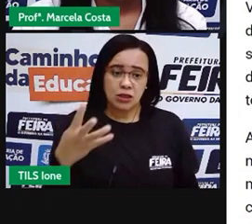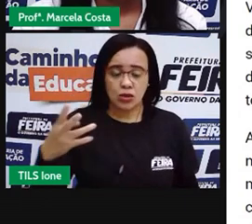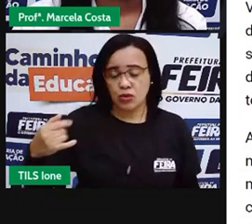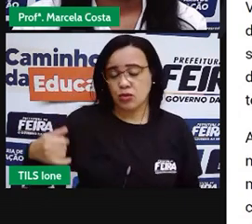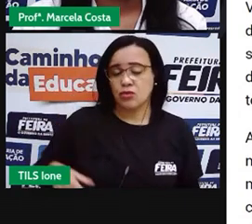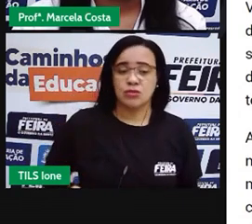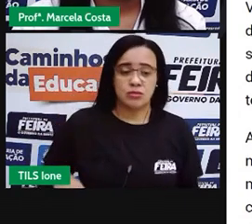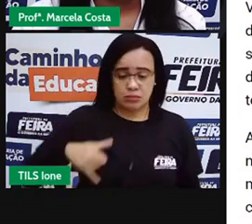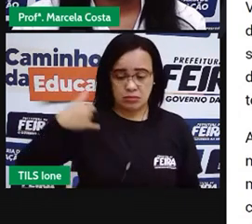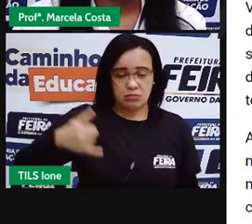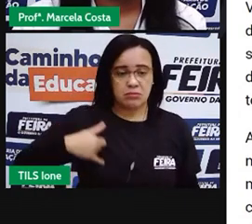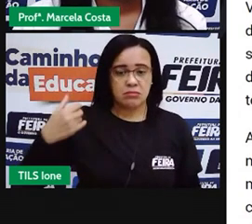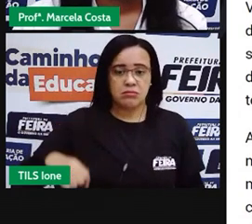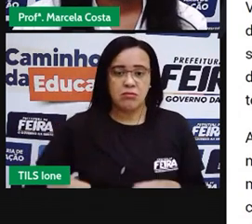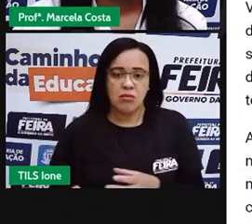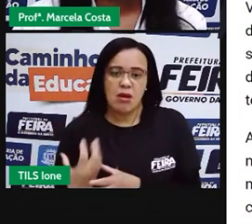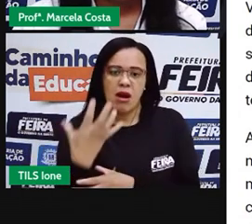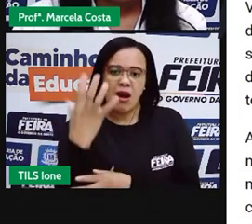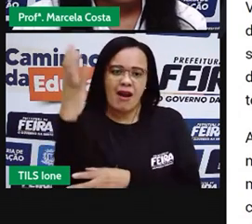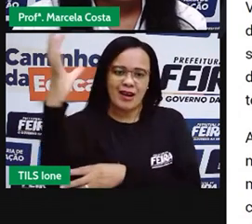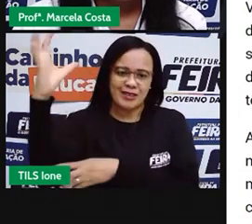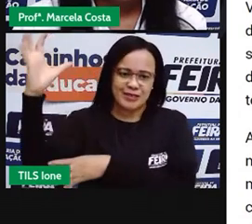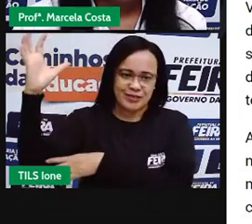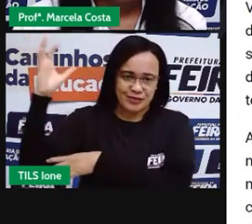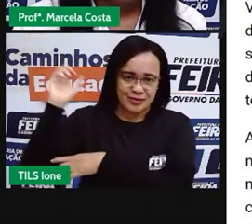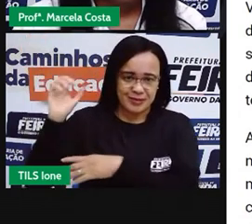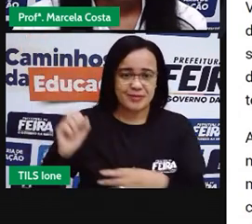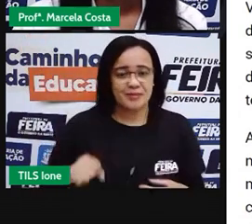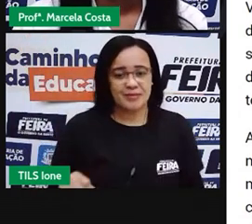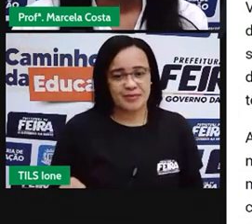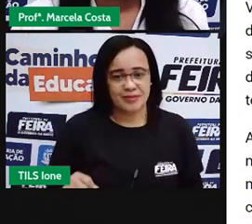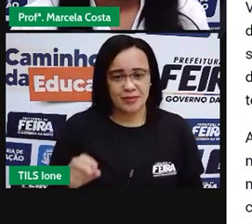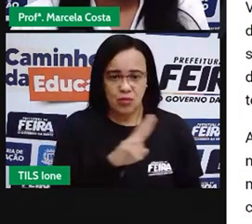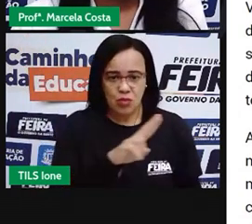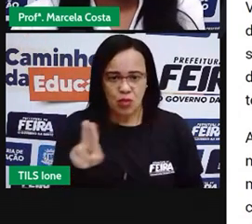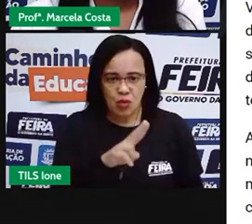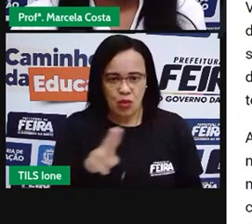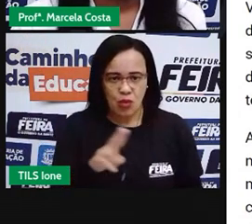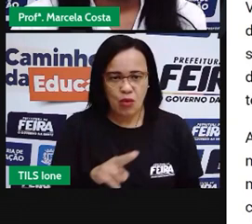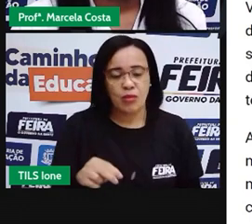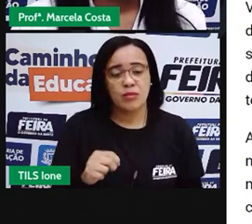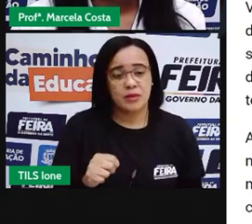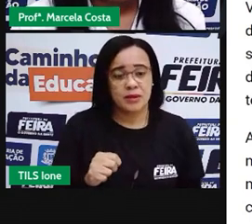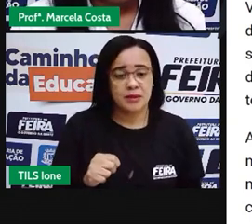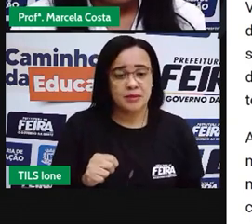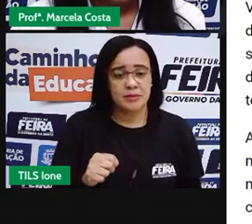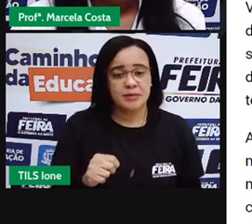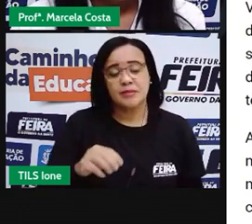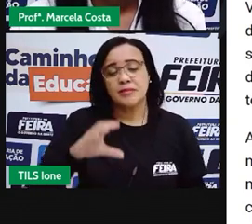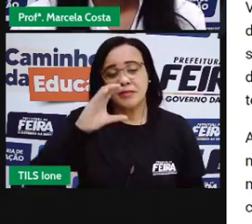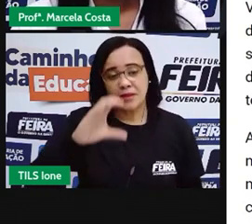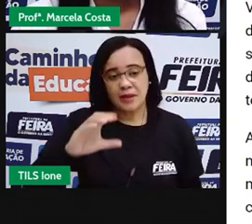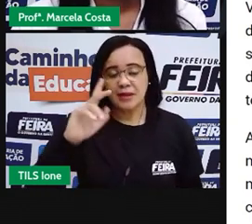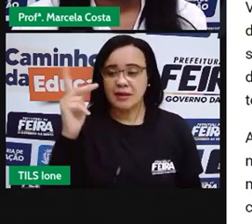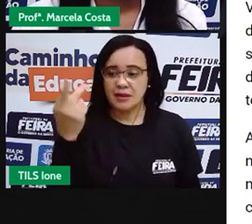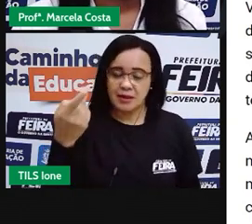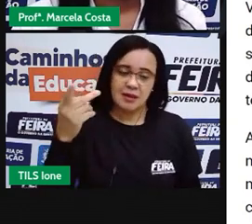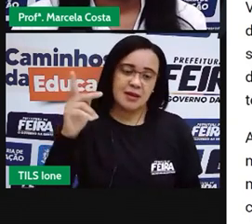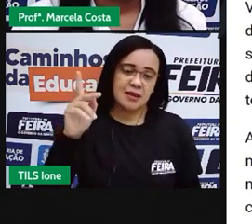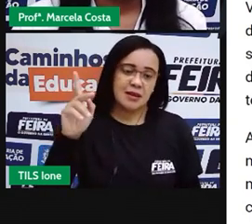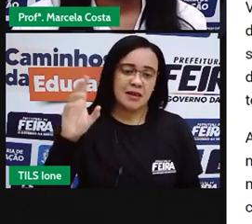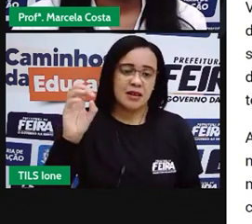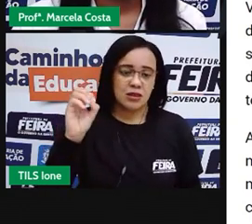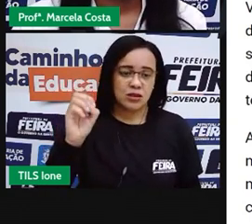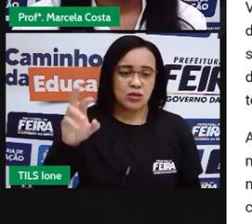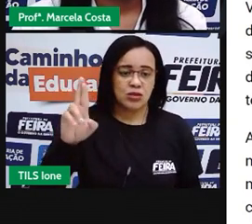uma árvore de espécie Samânia, também conhecida como chorona, se destaca